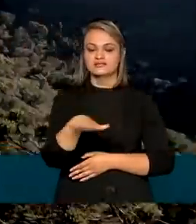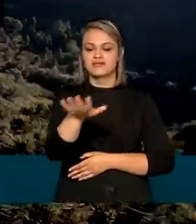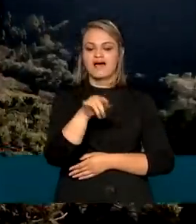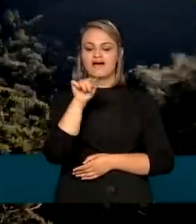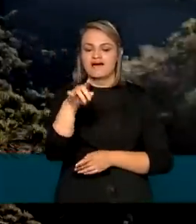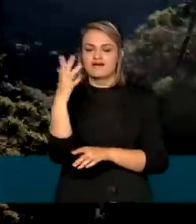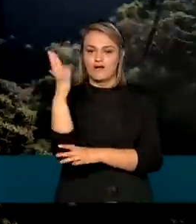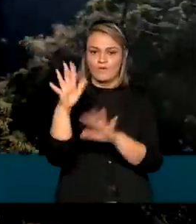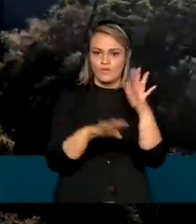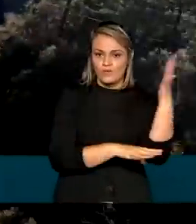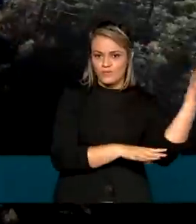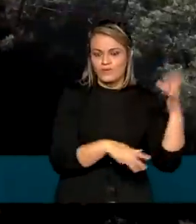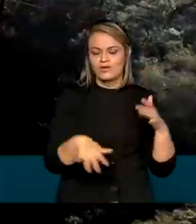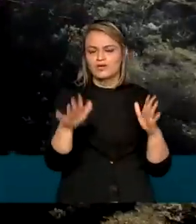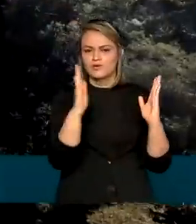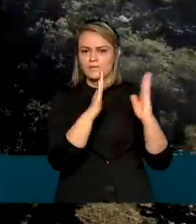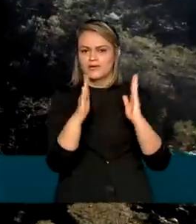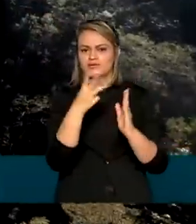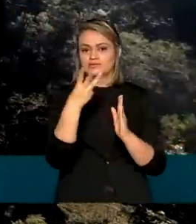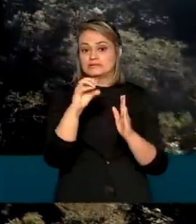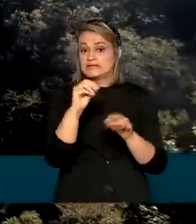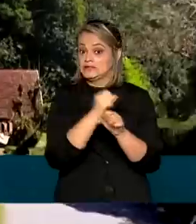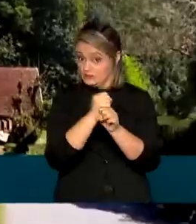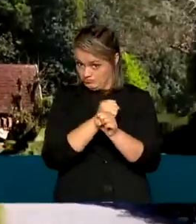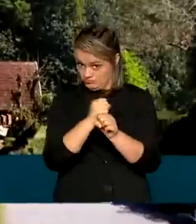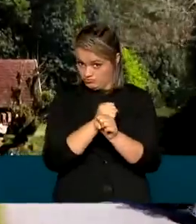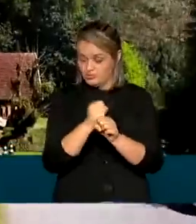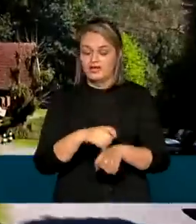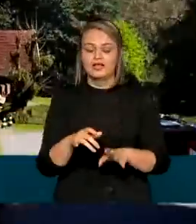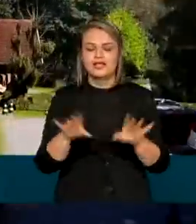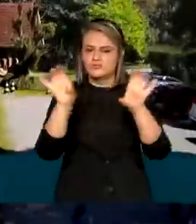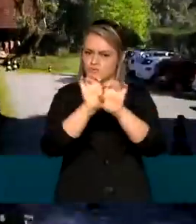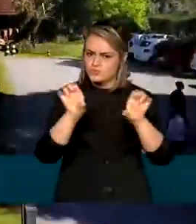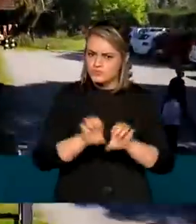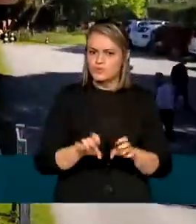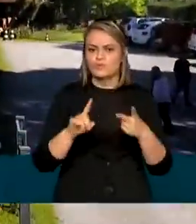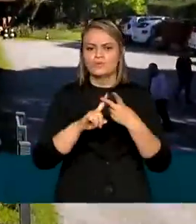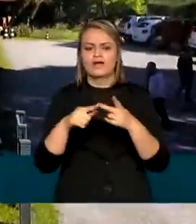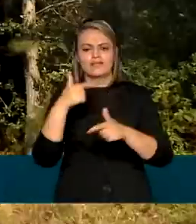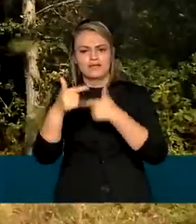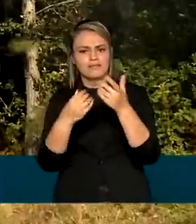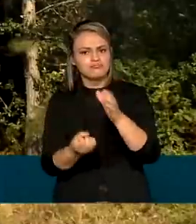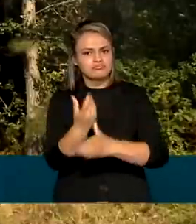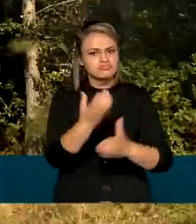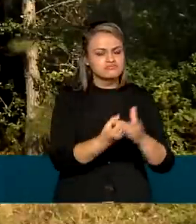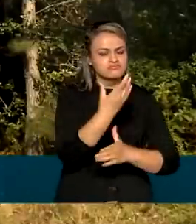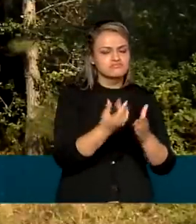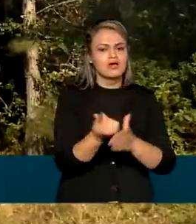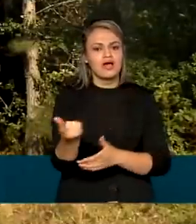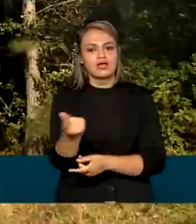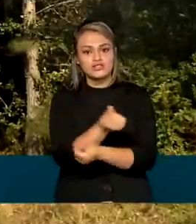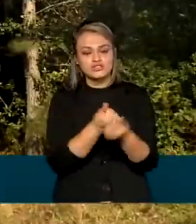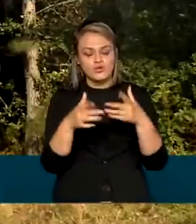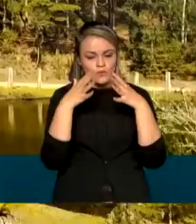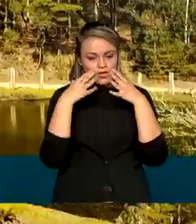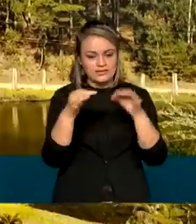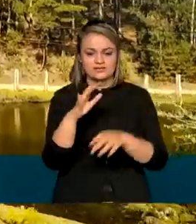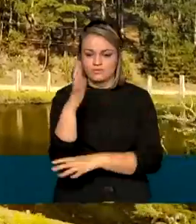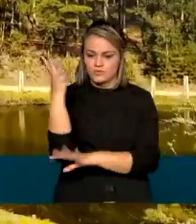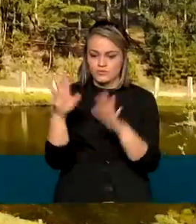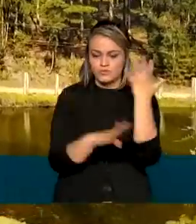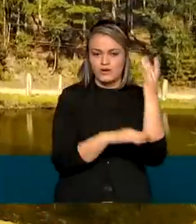unidade de conservação ao longo de 30 anos, em infraestrutura, geração de emprego e renda, com foco na